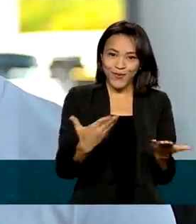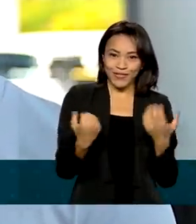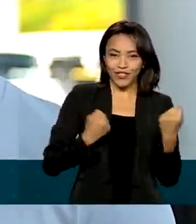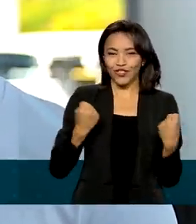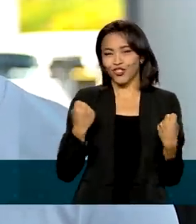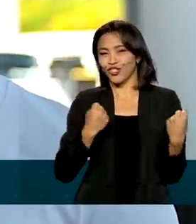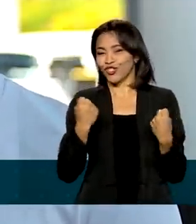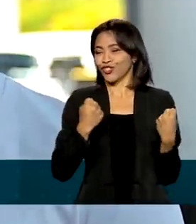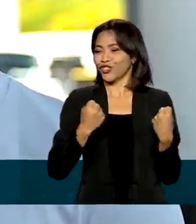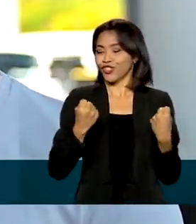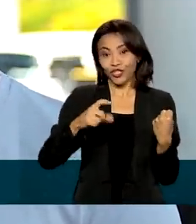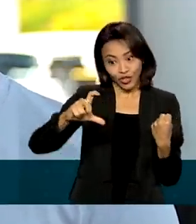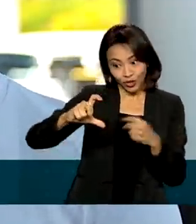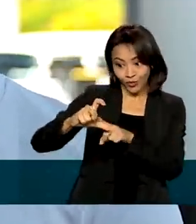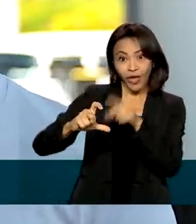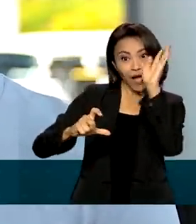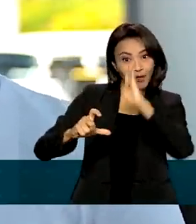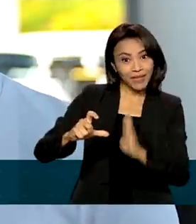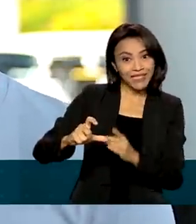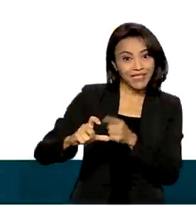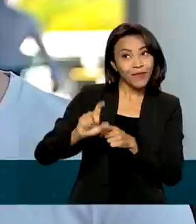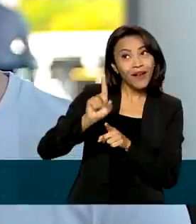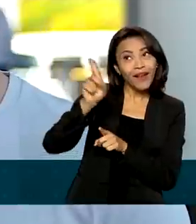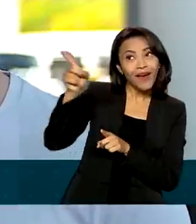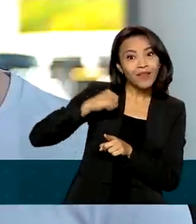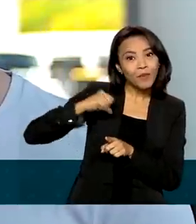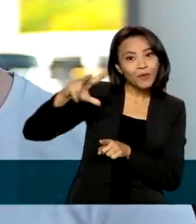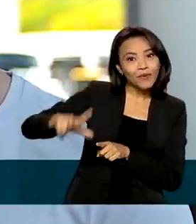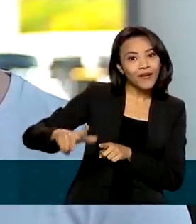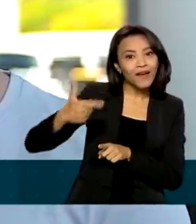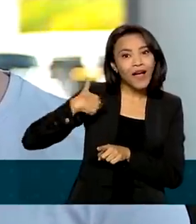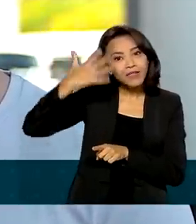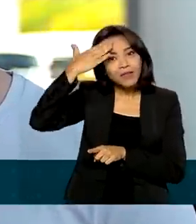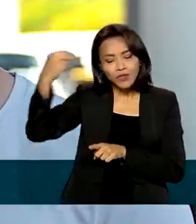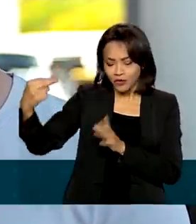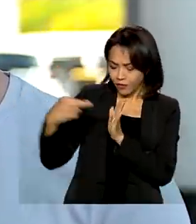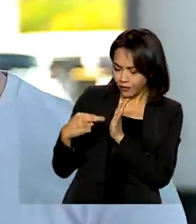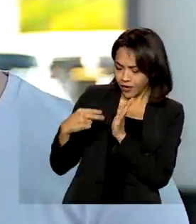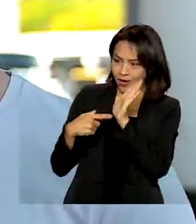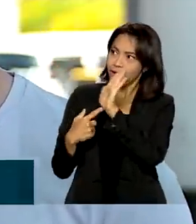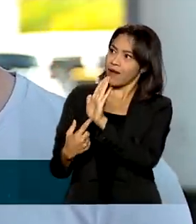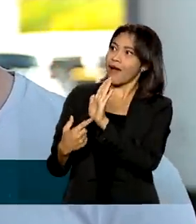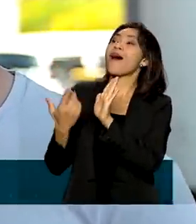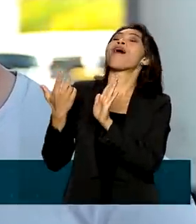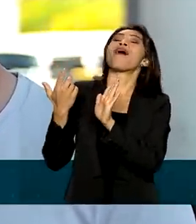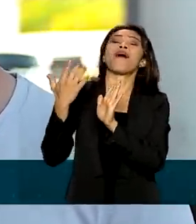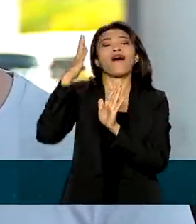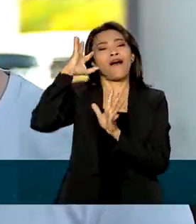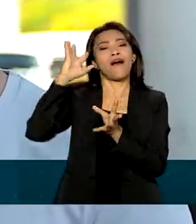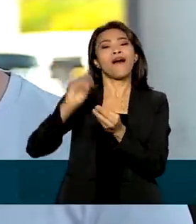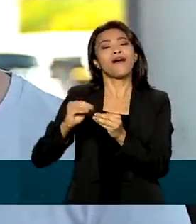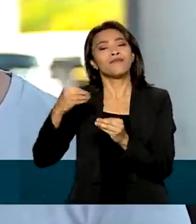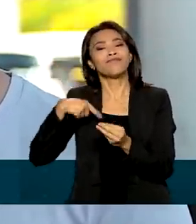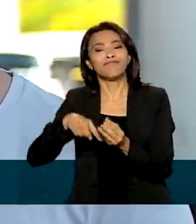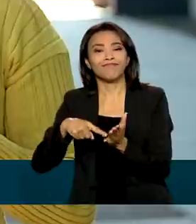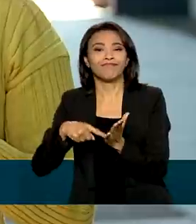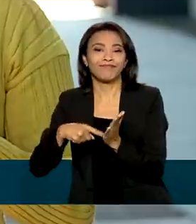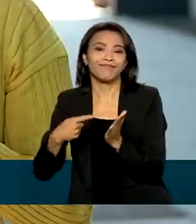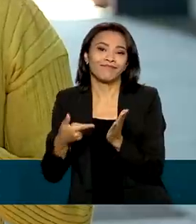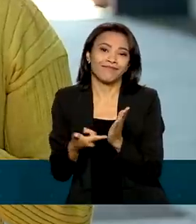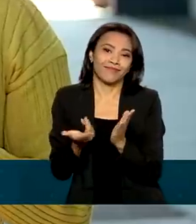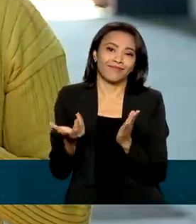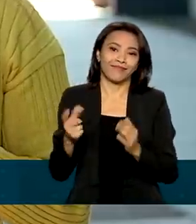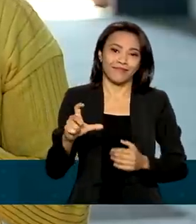conforto de ter um documento brasileiro meu lá. Onde eu for, as pessoas vão poder ter essa facilidade de ler o meu documento.